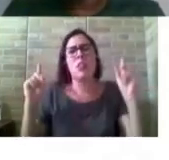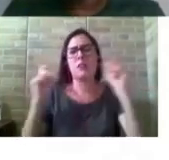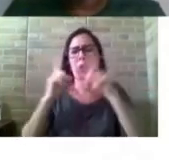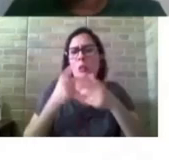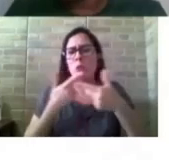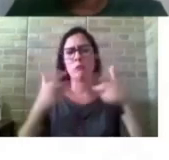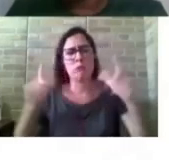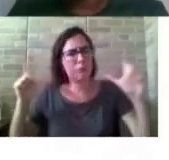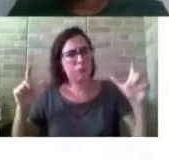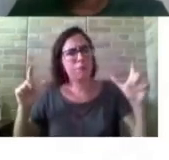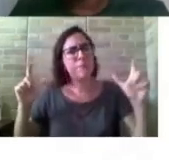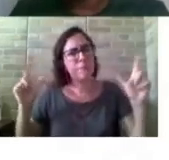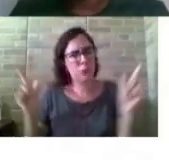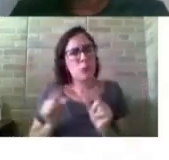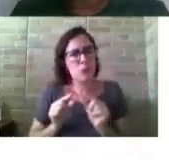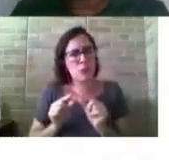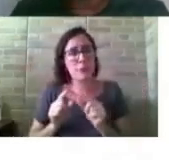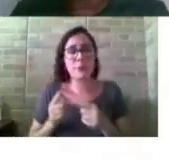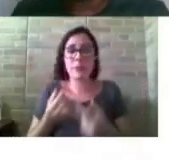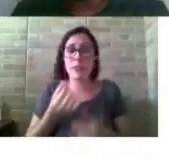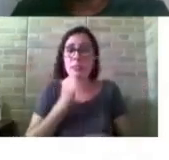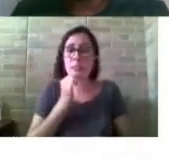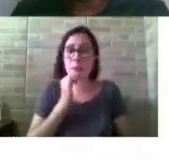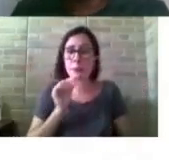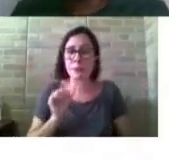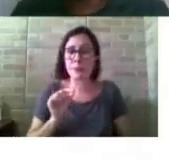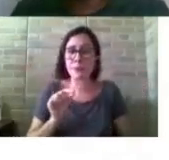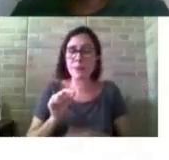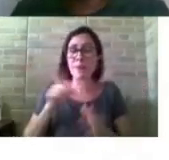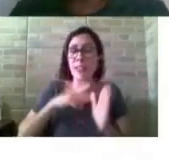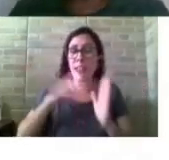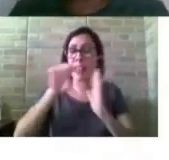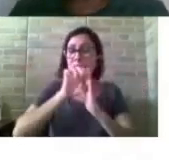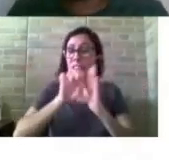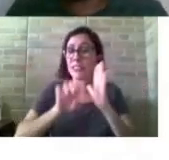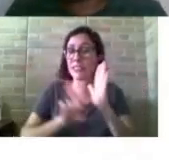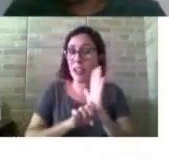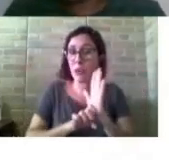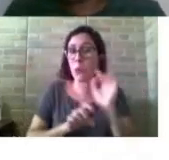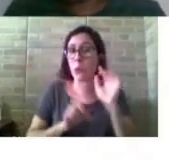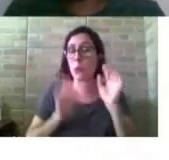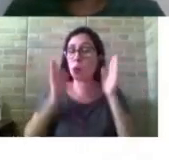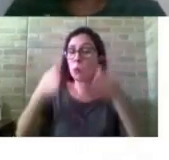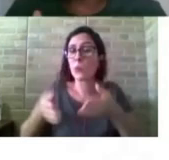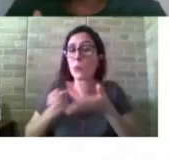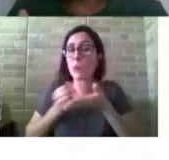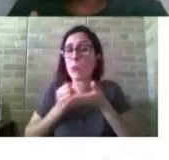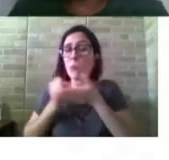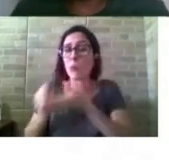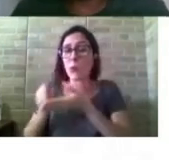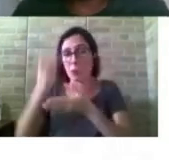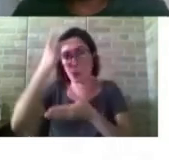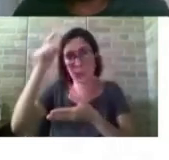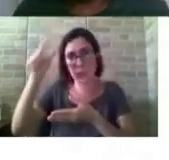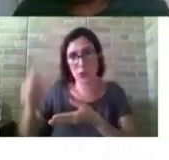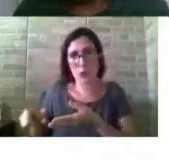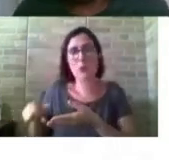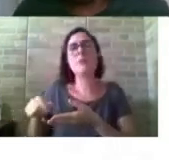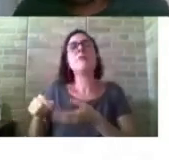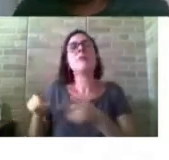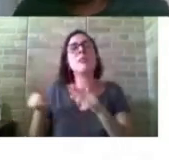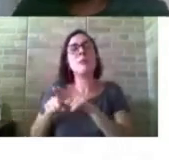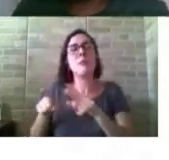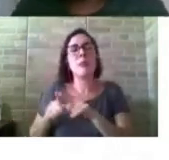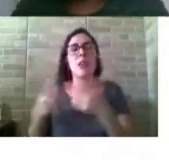Então, tivemos aí o exemplo do lançamento dos editais de apoio para acessar a internet e o de inclusão digital que foram lançados pela